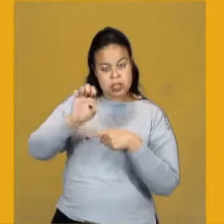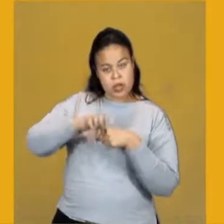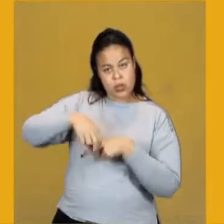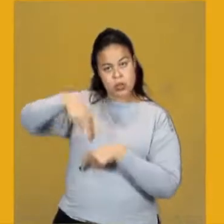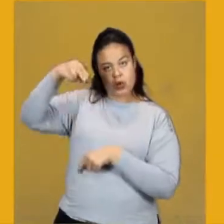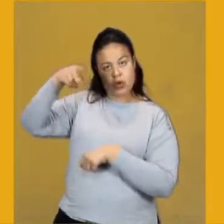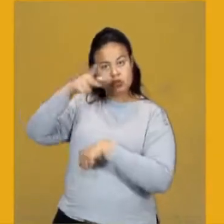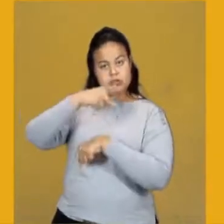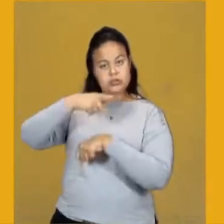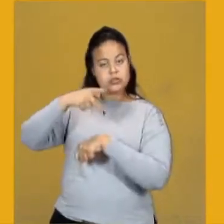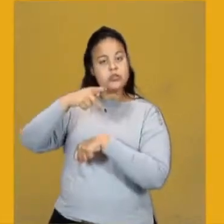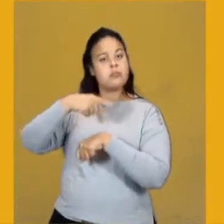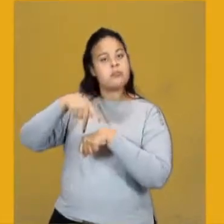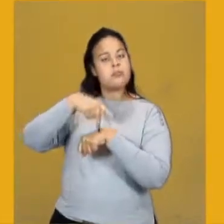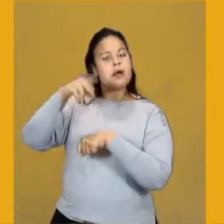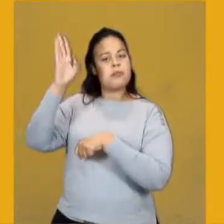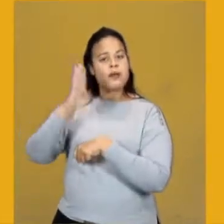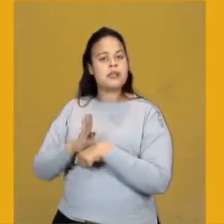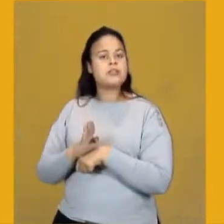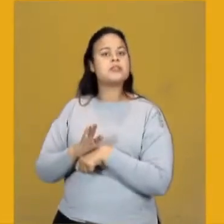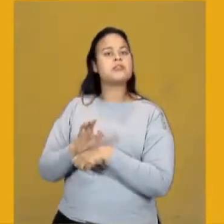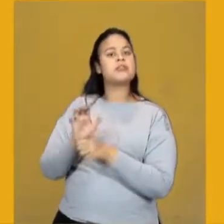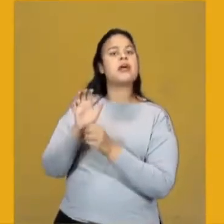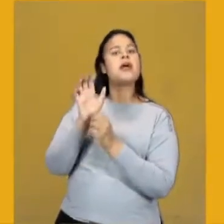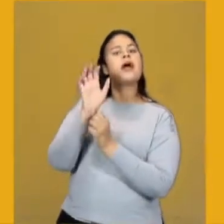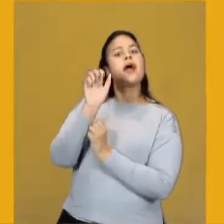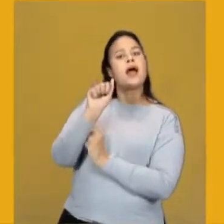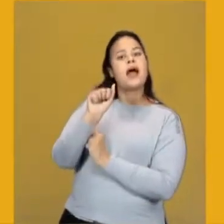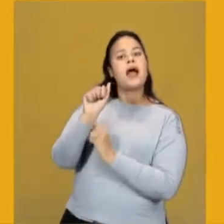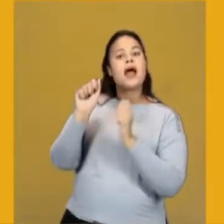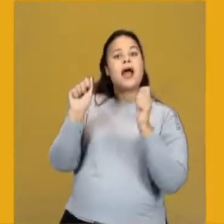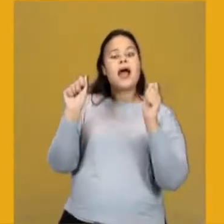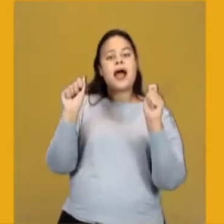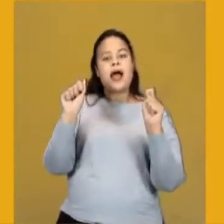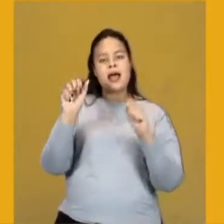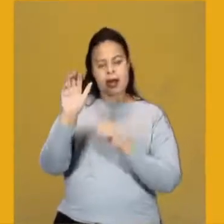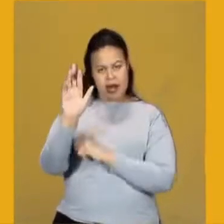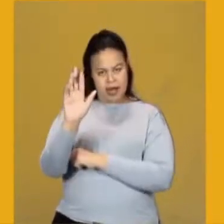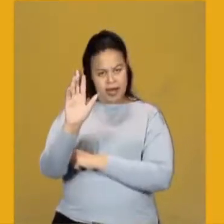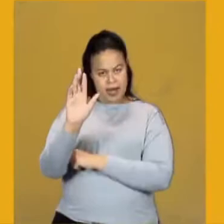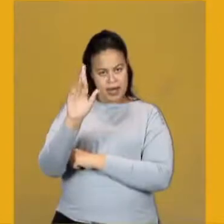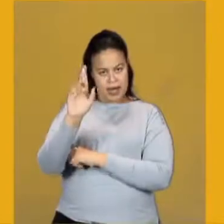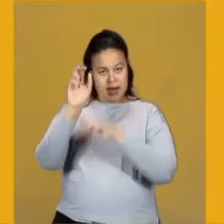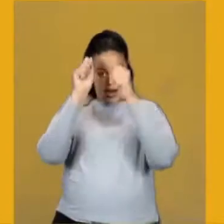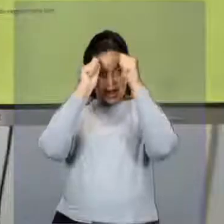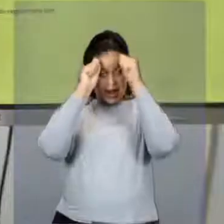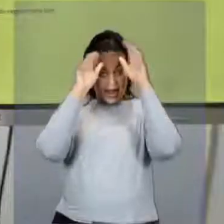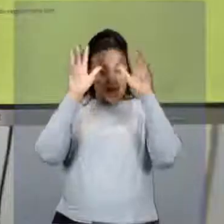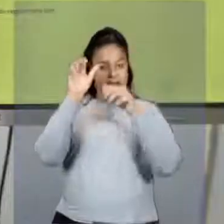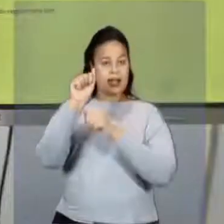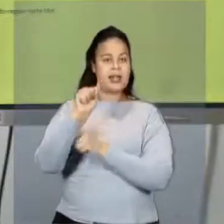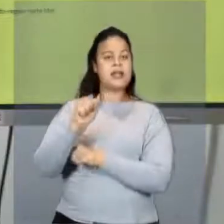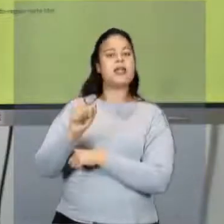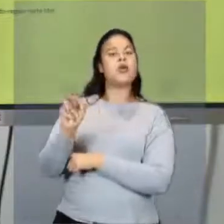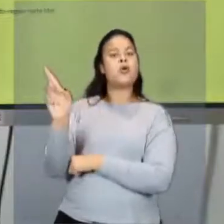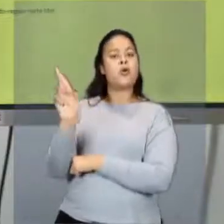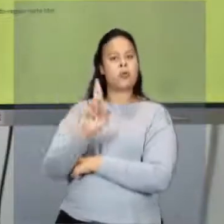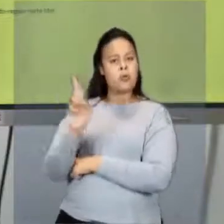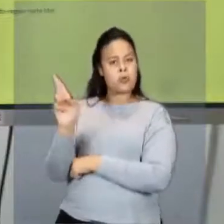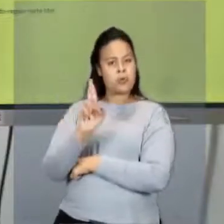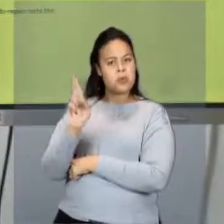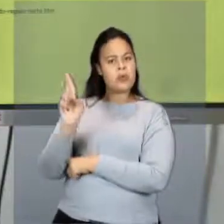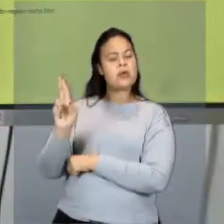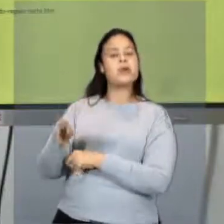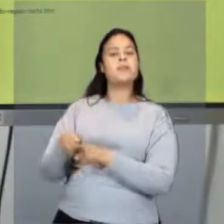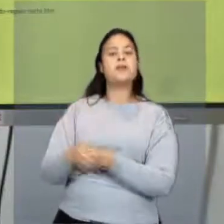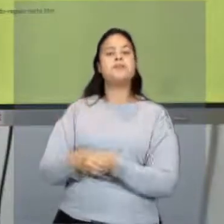temos o Acre, capital Rio Branco, Rondônia, capital Porto Velho, Amazonas, capital Manaus, Roraima, capital